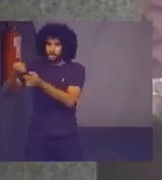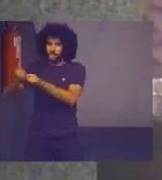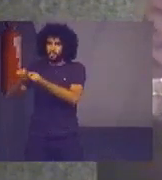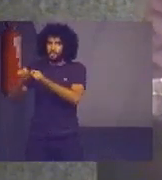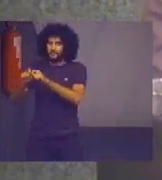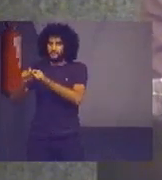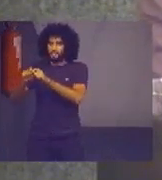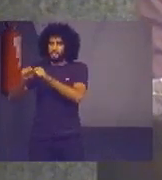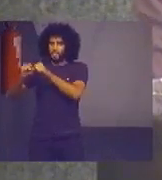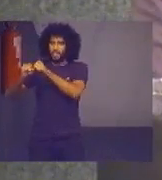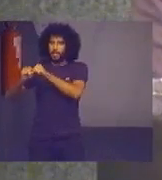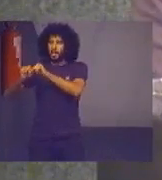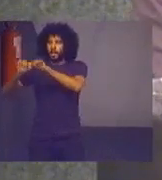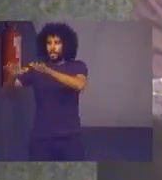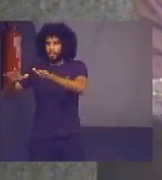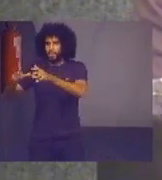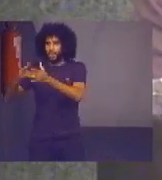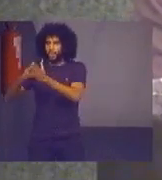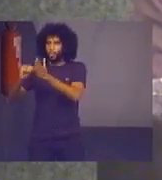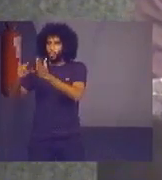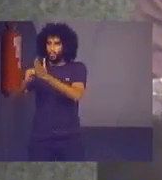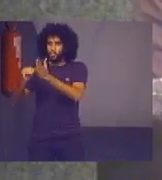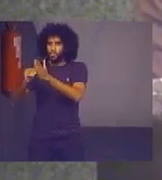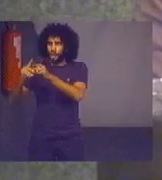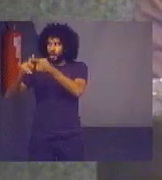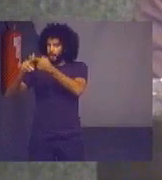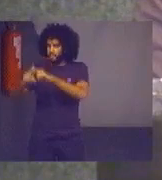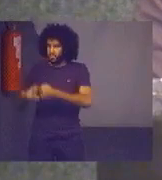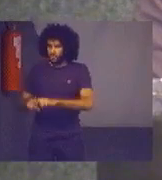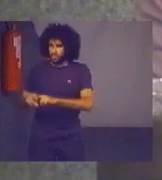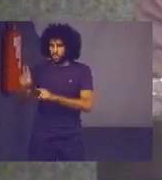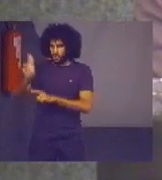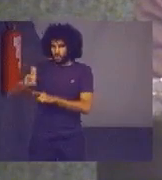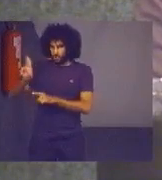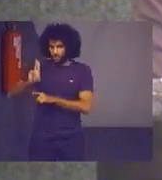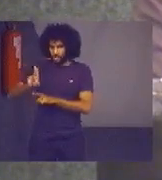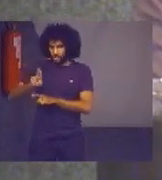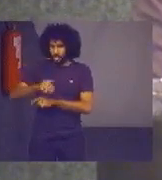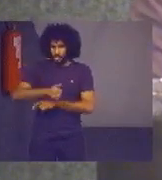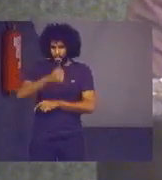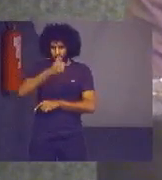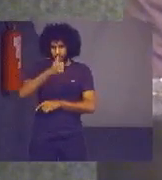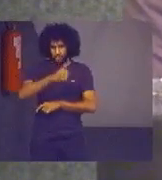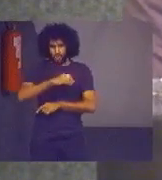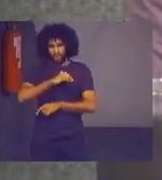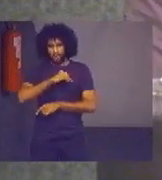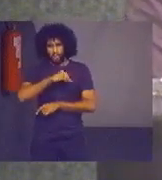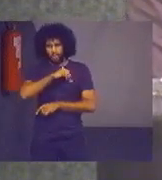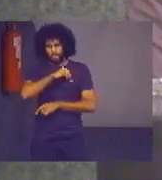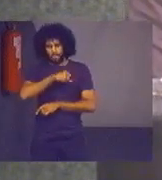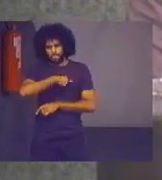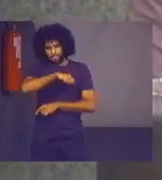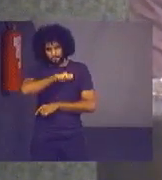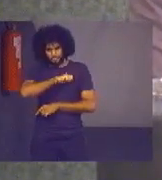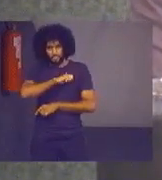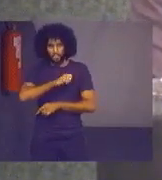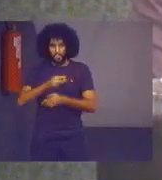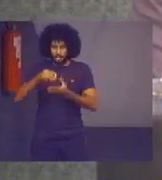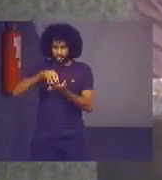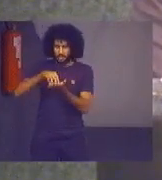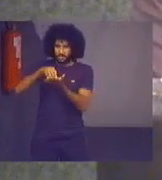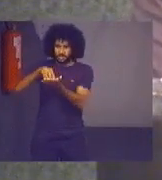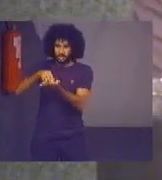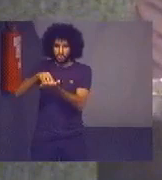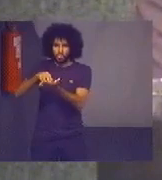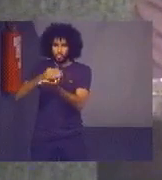as ferramentas que foram utilizadas na auditoria, tanto na auditoria de centro de governo quanto em uma